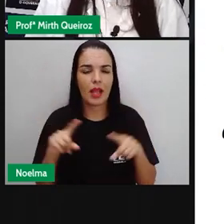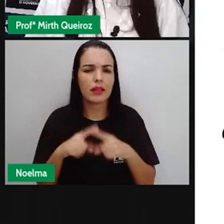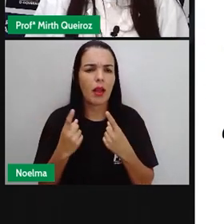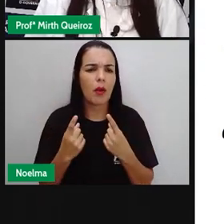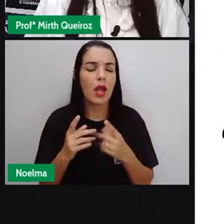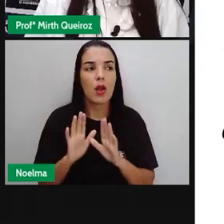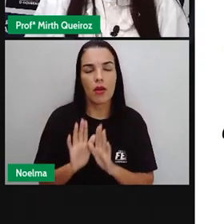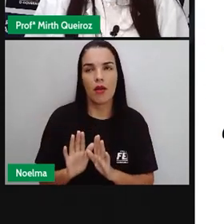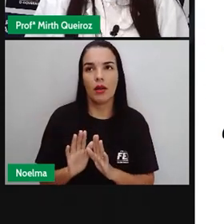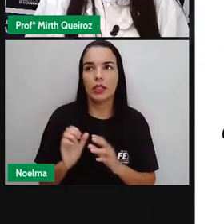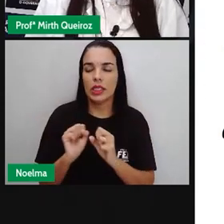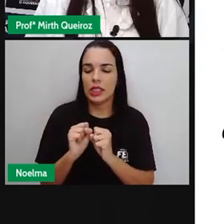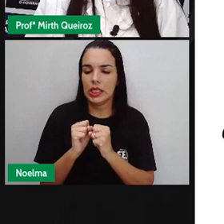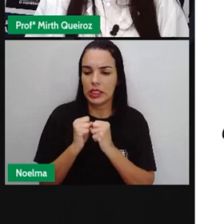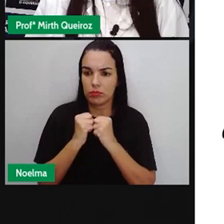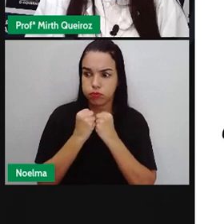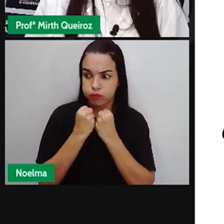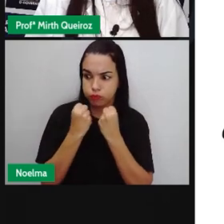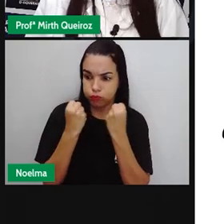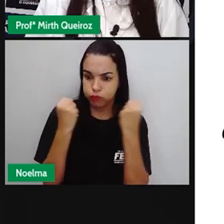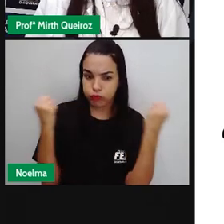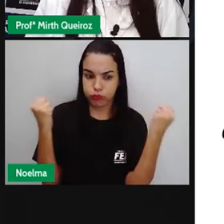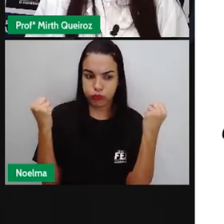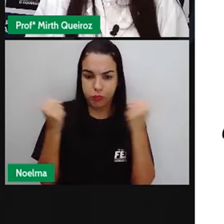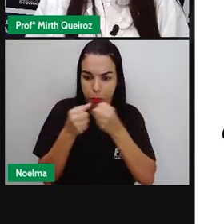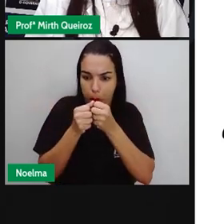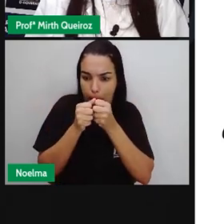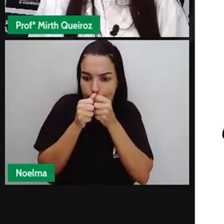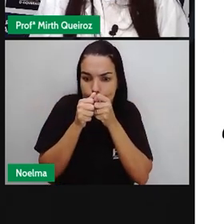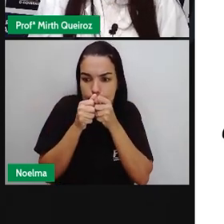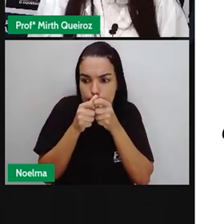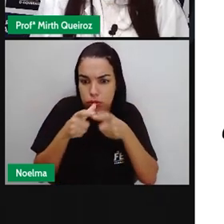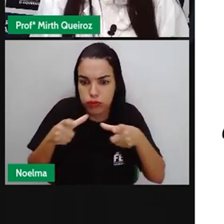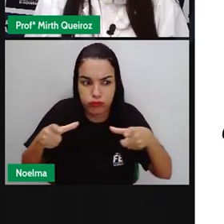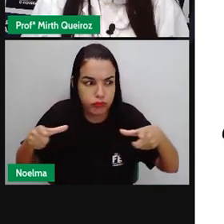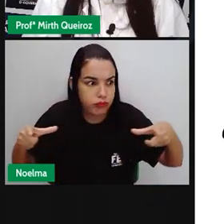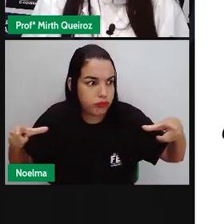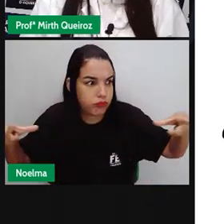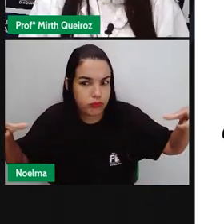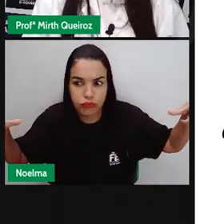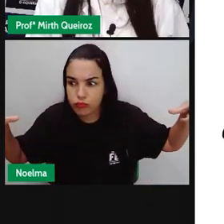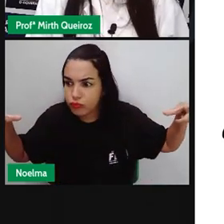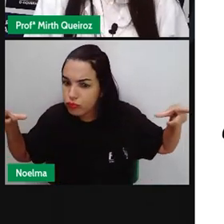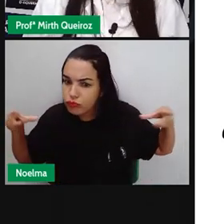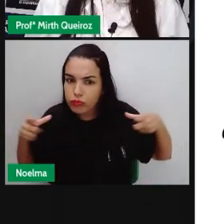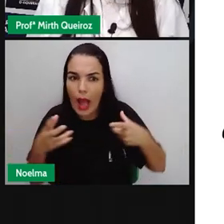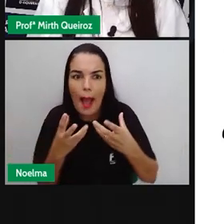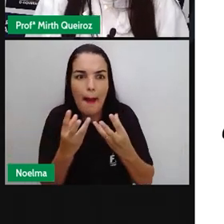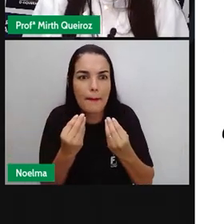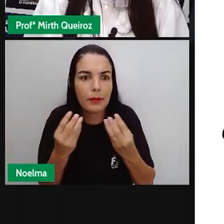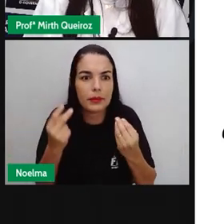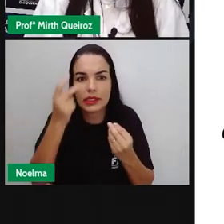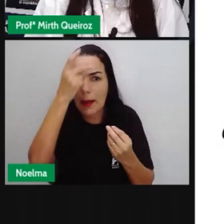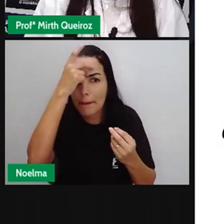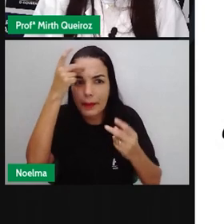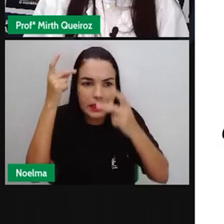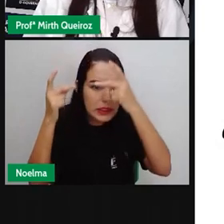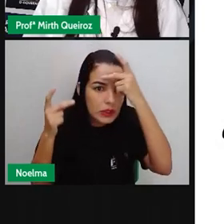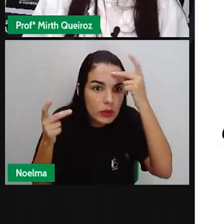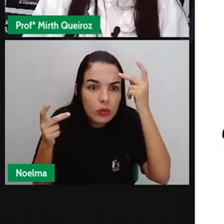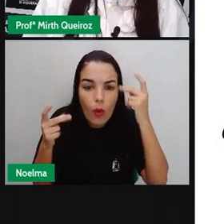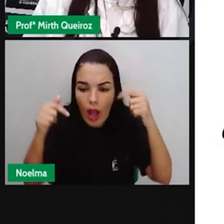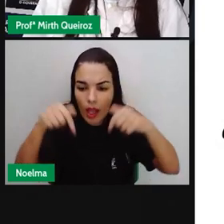demográfico, quando a gente fala crescimento demográfico, é o crescimento de pessoas por quilômetro quadrado do Brasil, né?